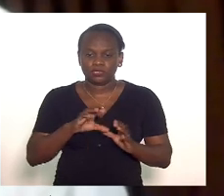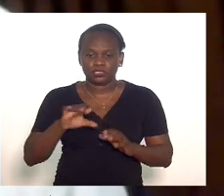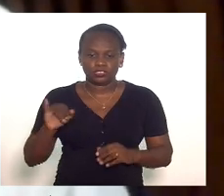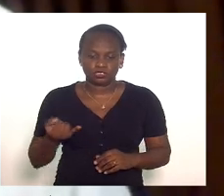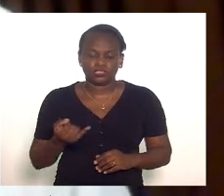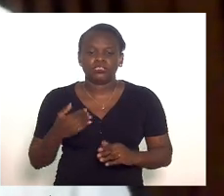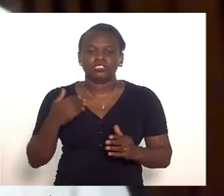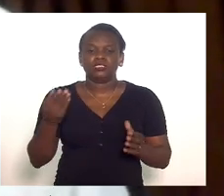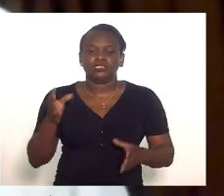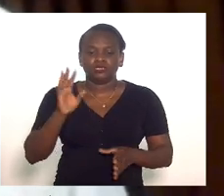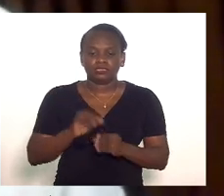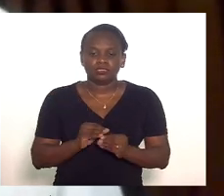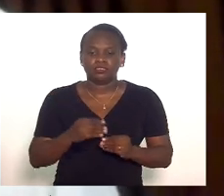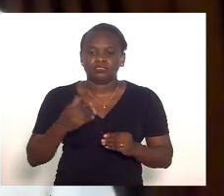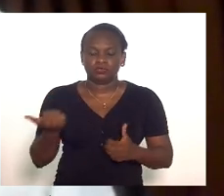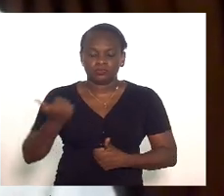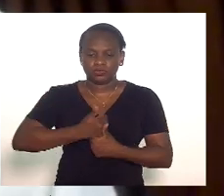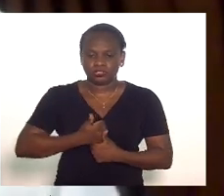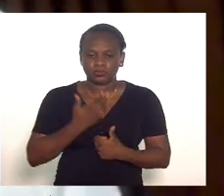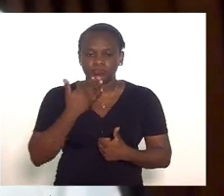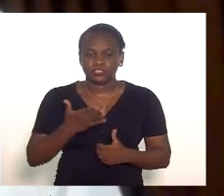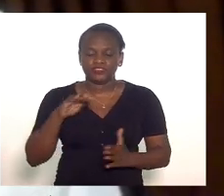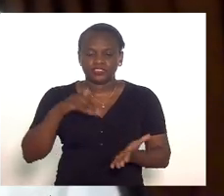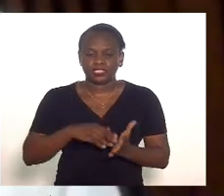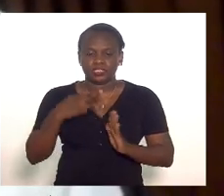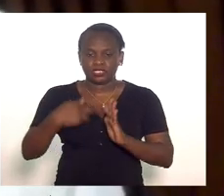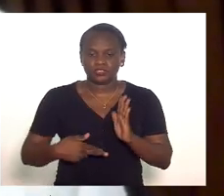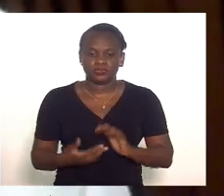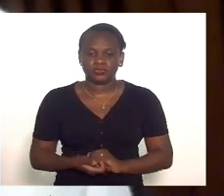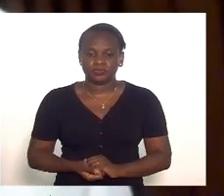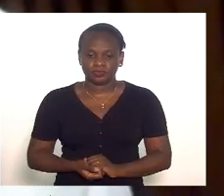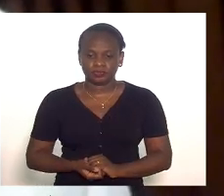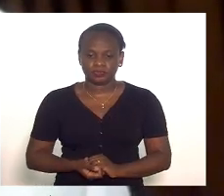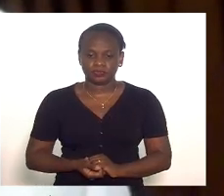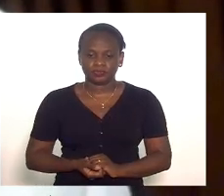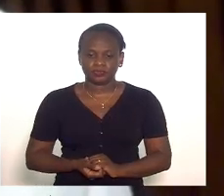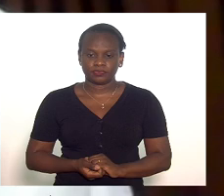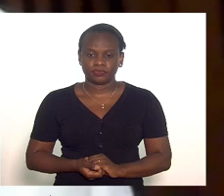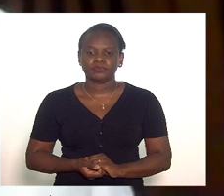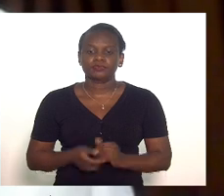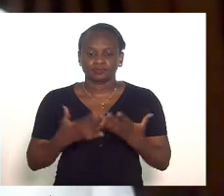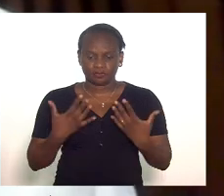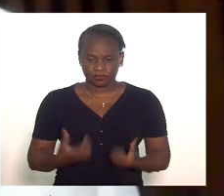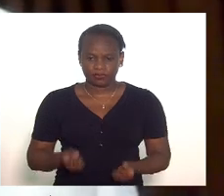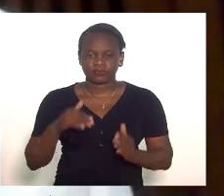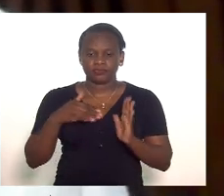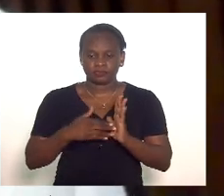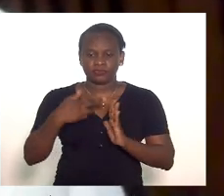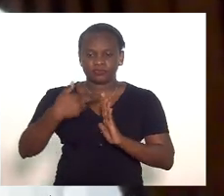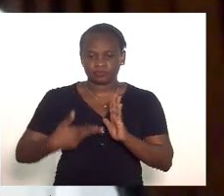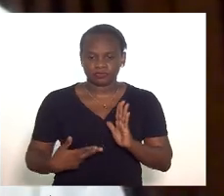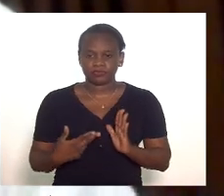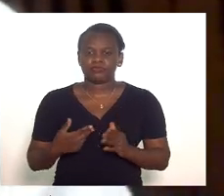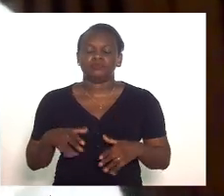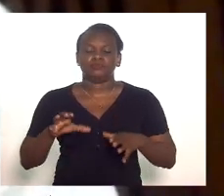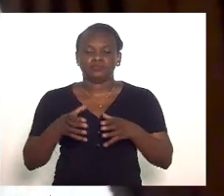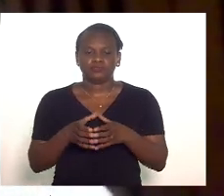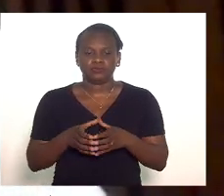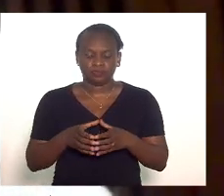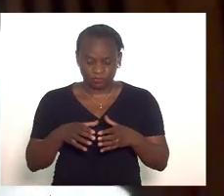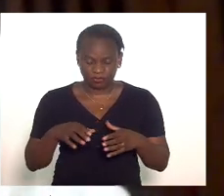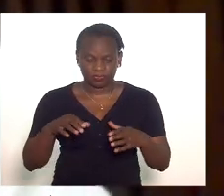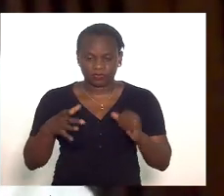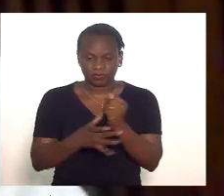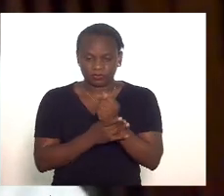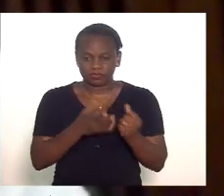Concluindo o substitutivo pedindo forma final de redação. Concedida a forma final de redação pela comissão de segurança